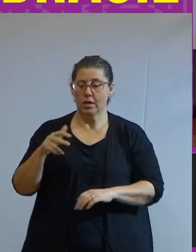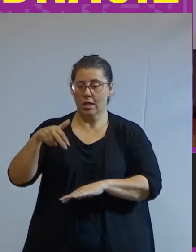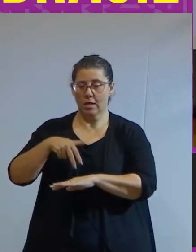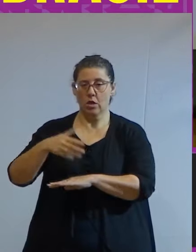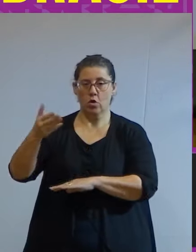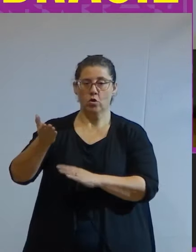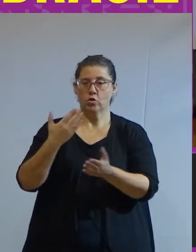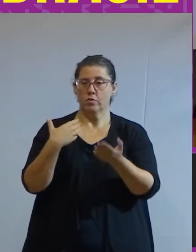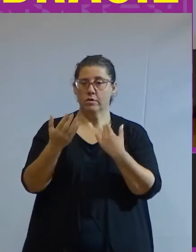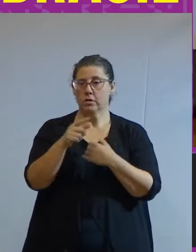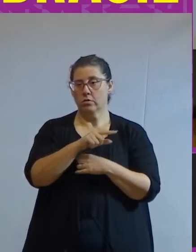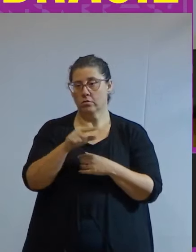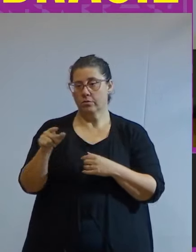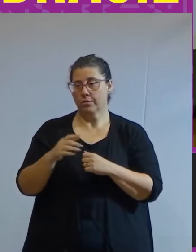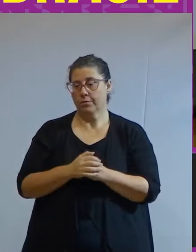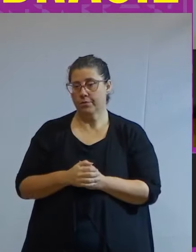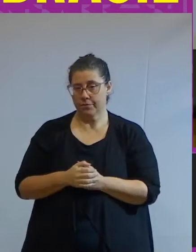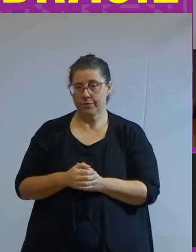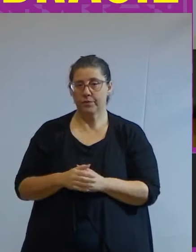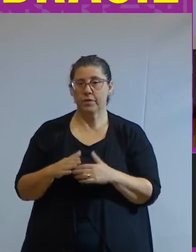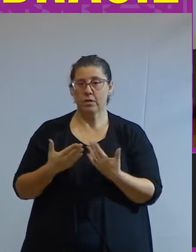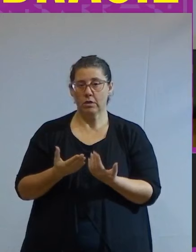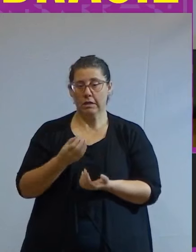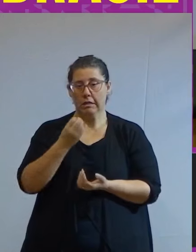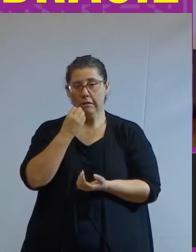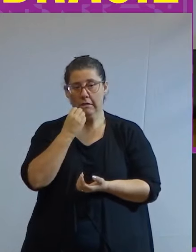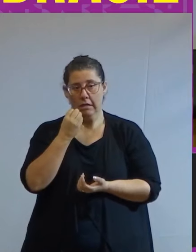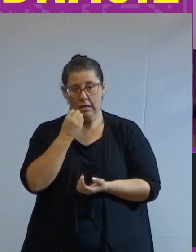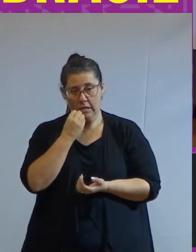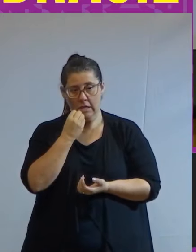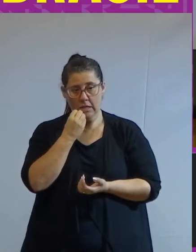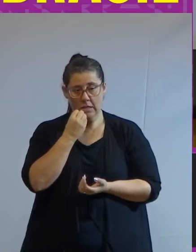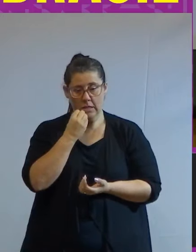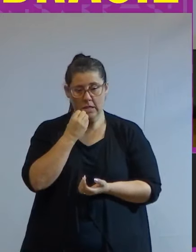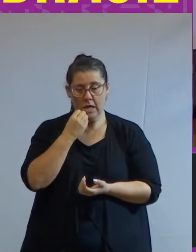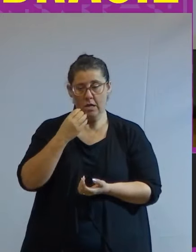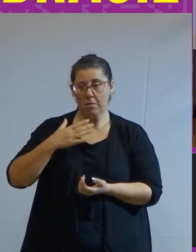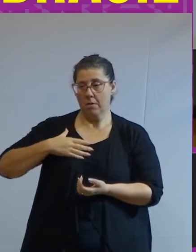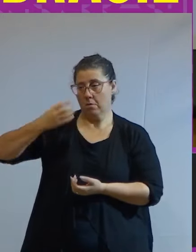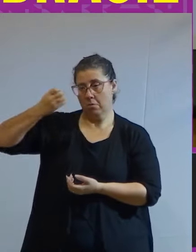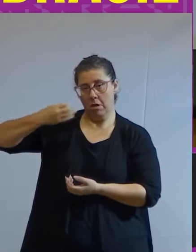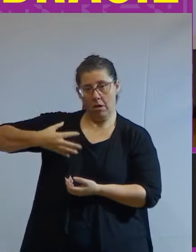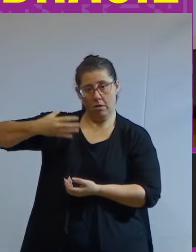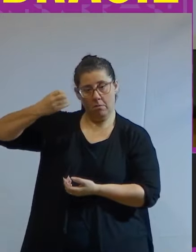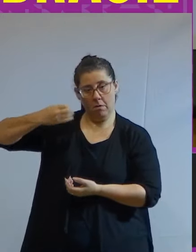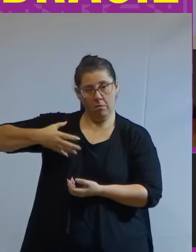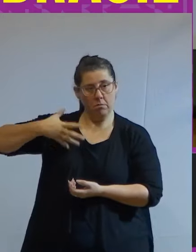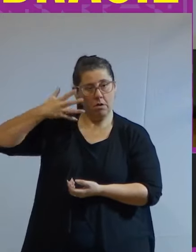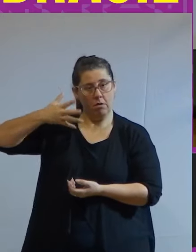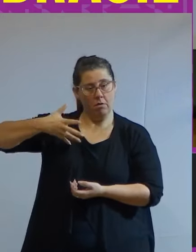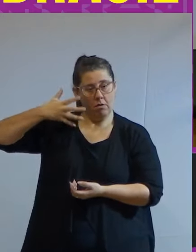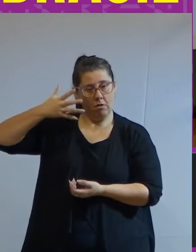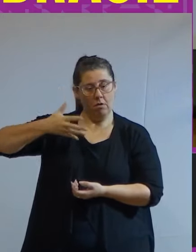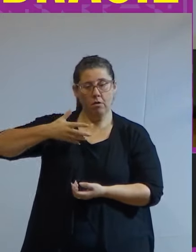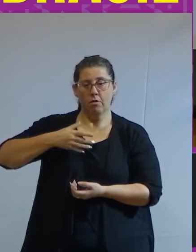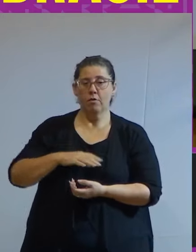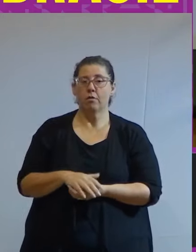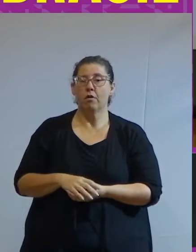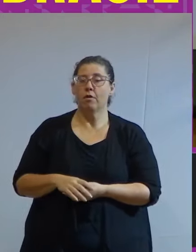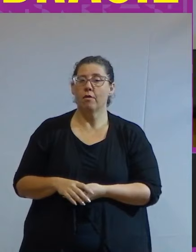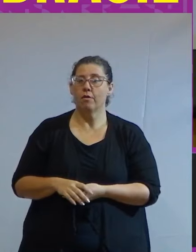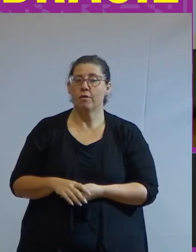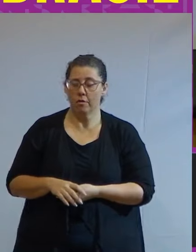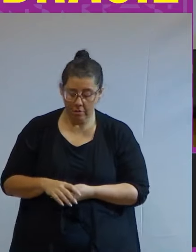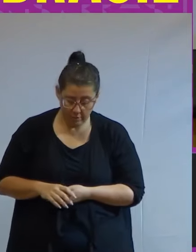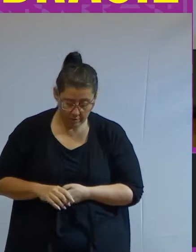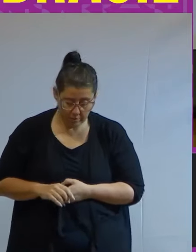conversando com vocês onde tentaram colocar o meu discurso ou o meu discurso como falar de educação financeira